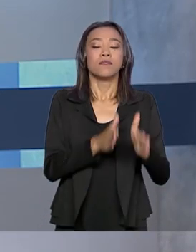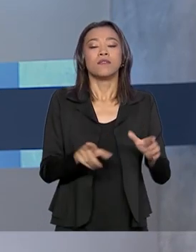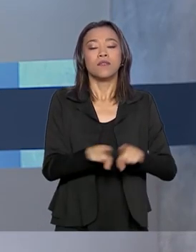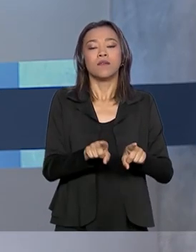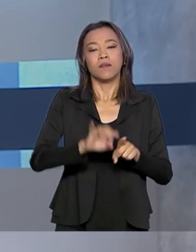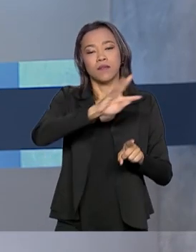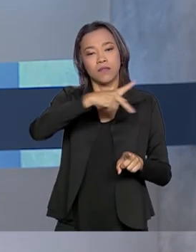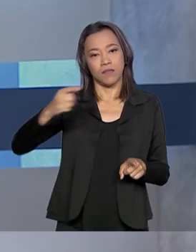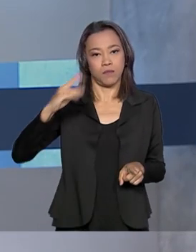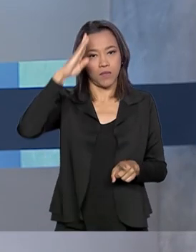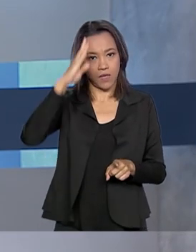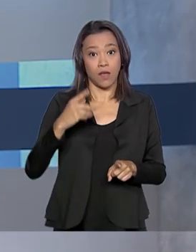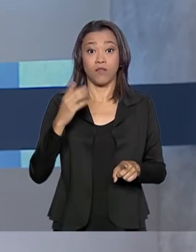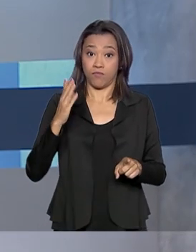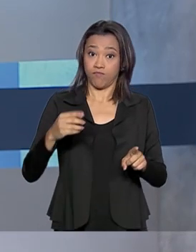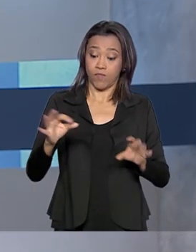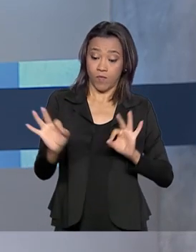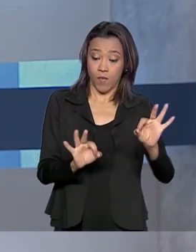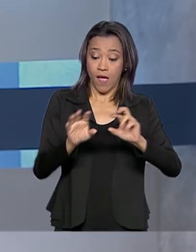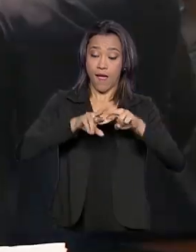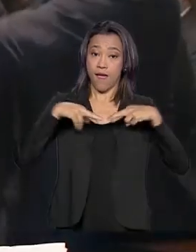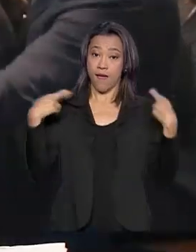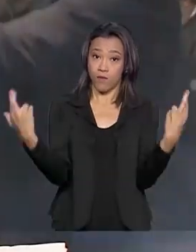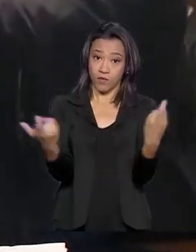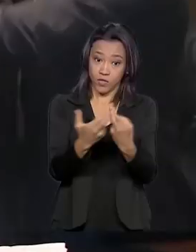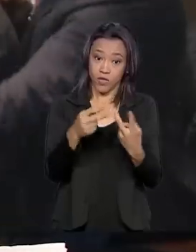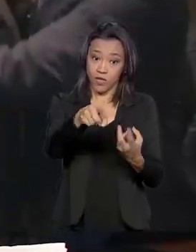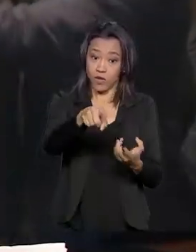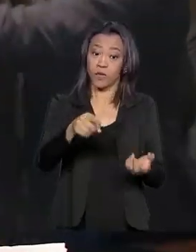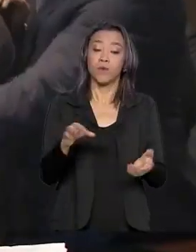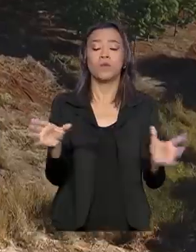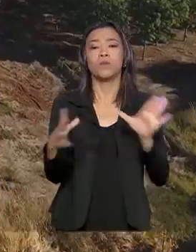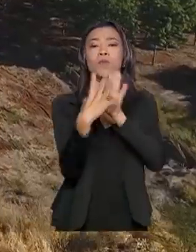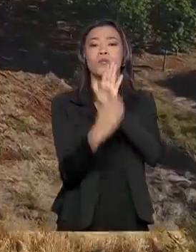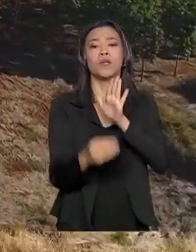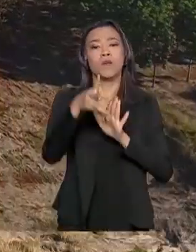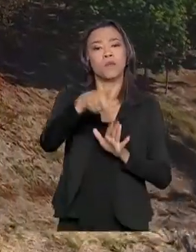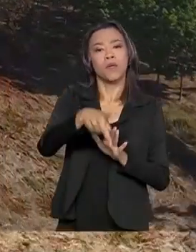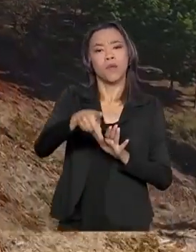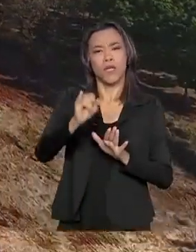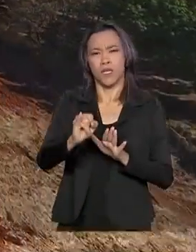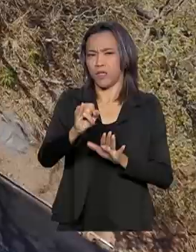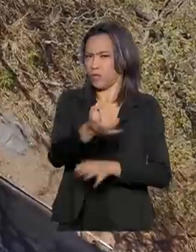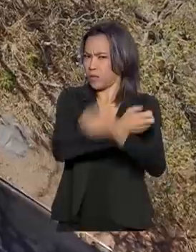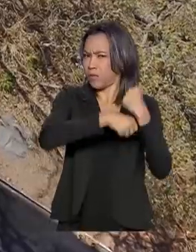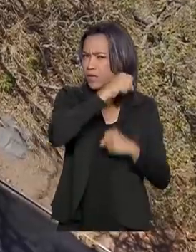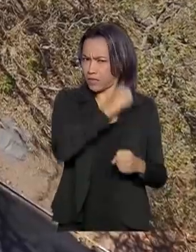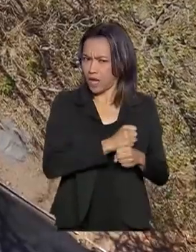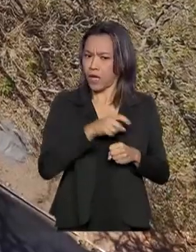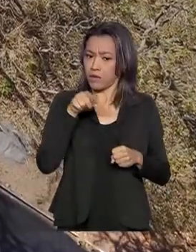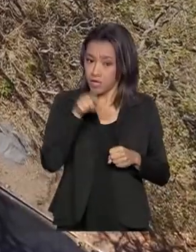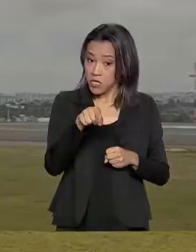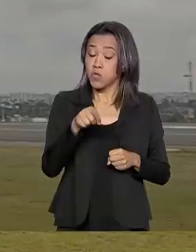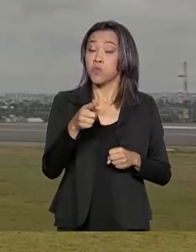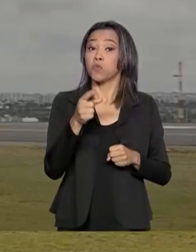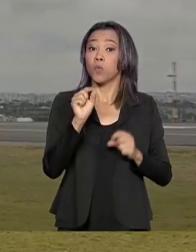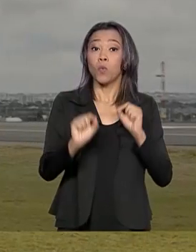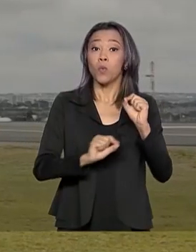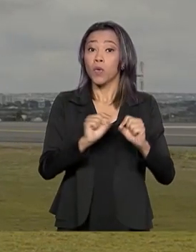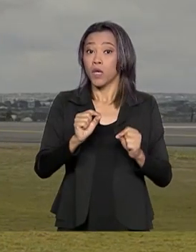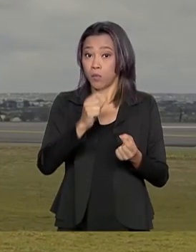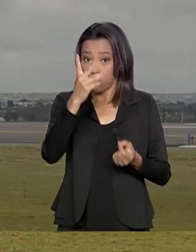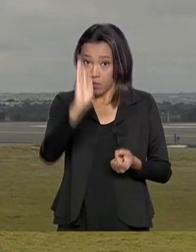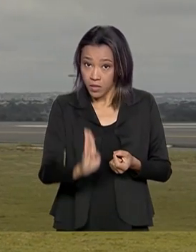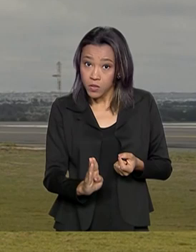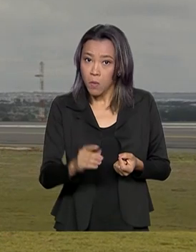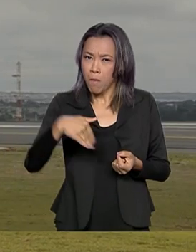realiza a reunião do Conselho do Programa de Parcerias de Investimentos. Só no ano passado, o PPI rendeu ao país mais de